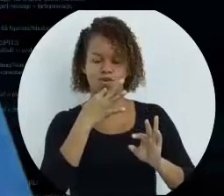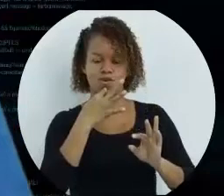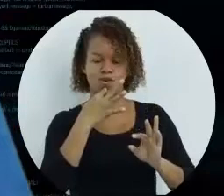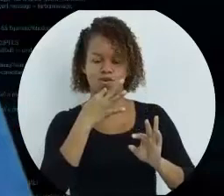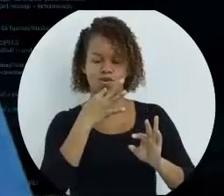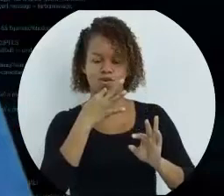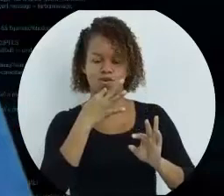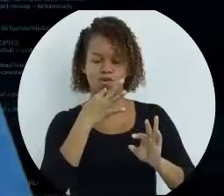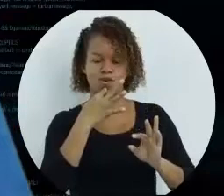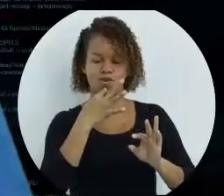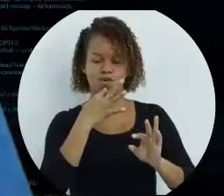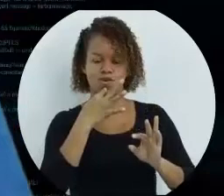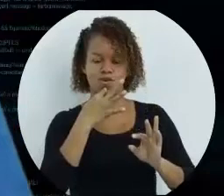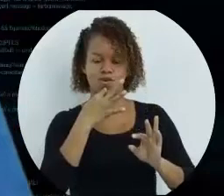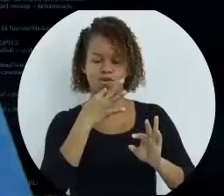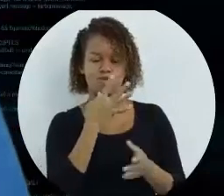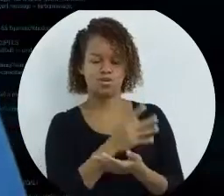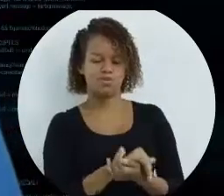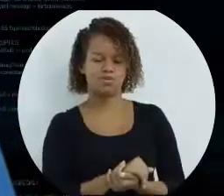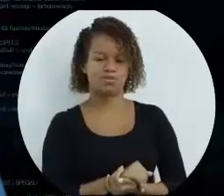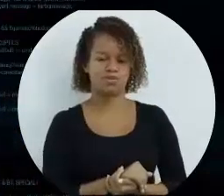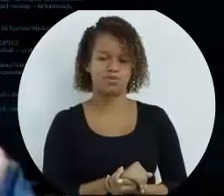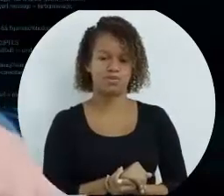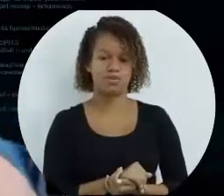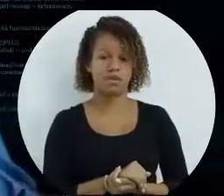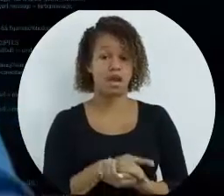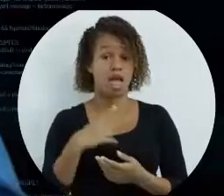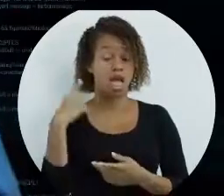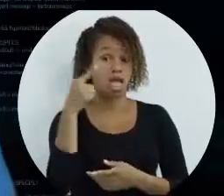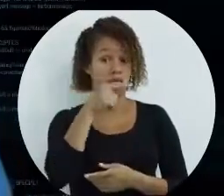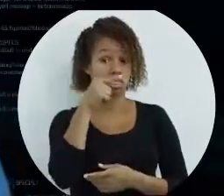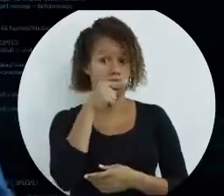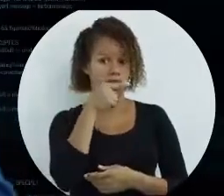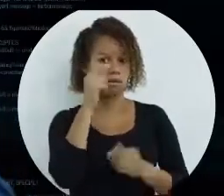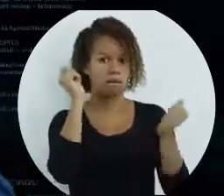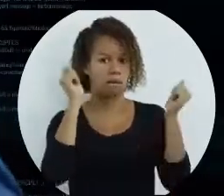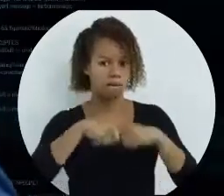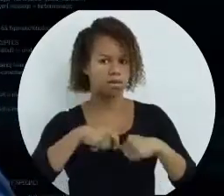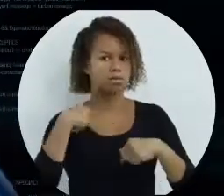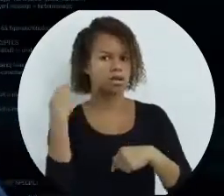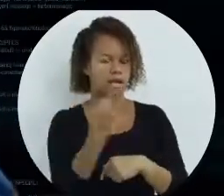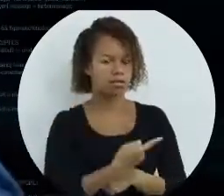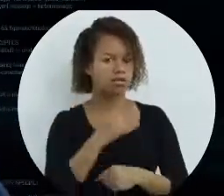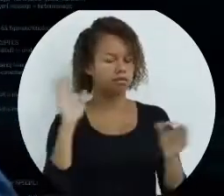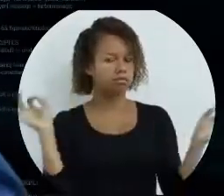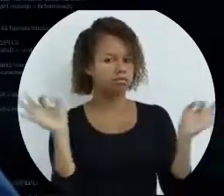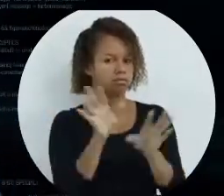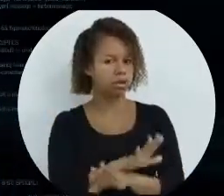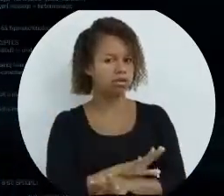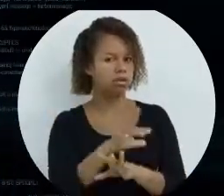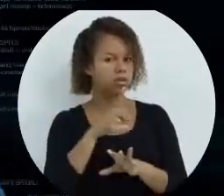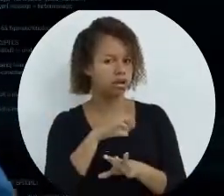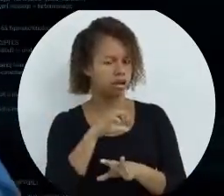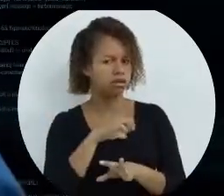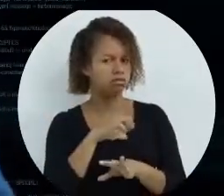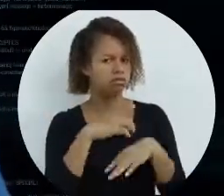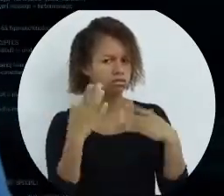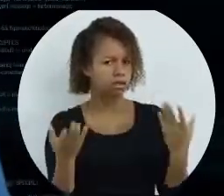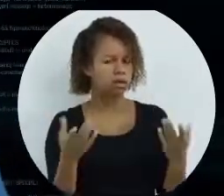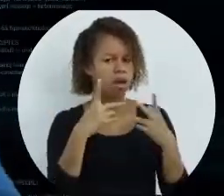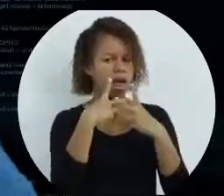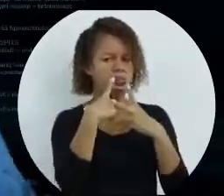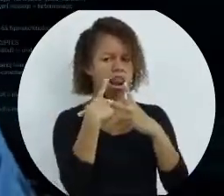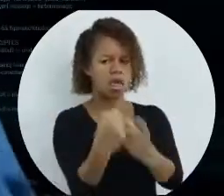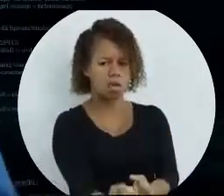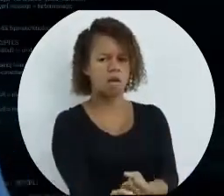claro, visto da cintura para cima. É nessa competência que a gente vai definir realmente o que é uma